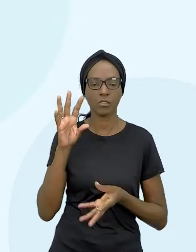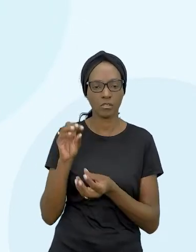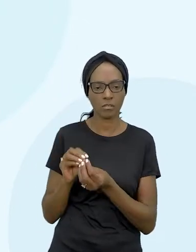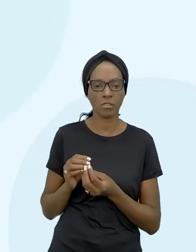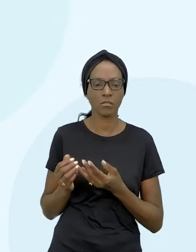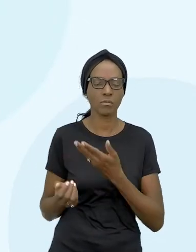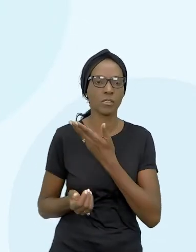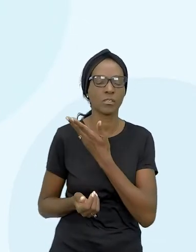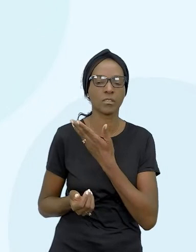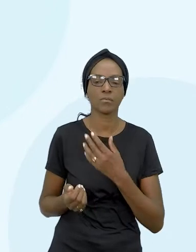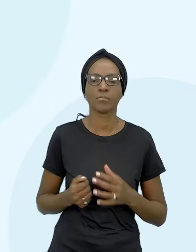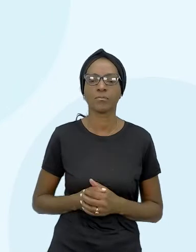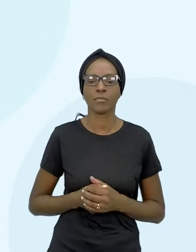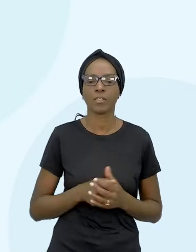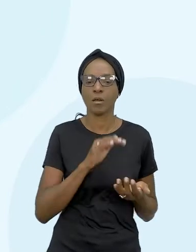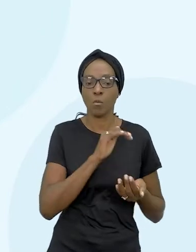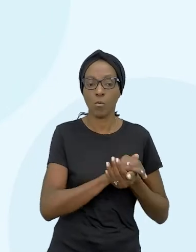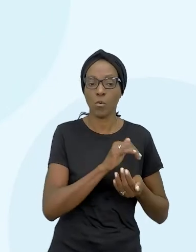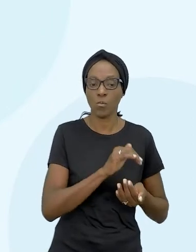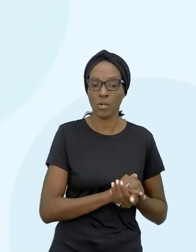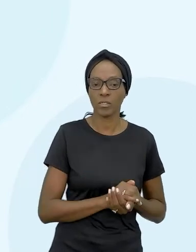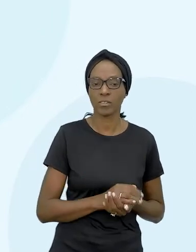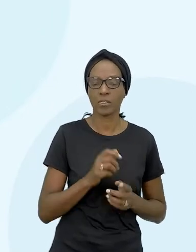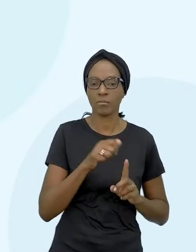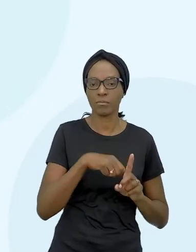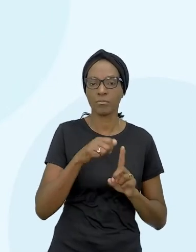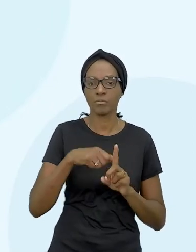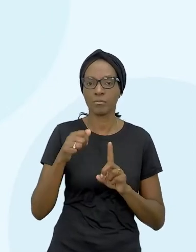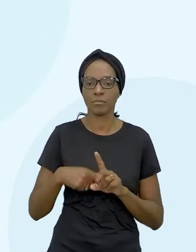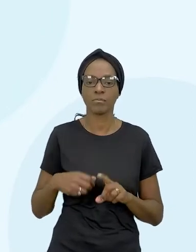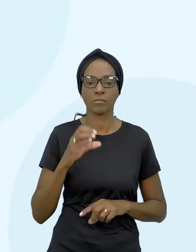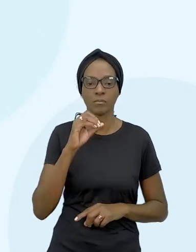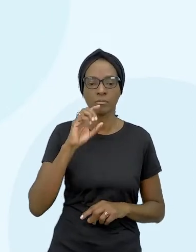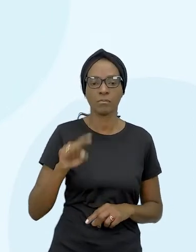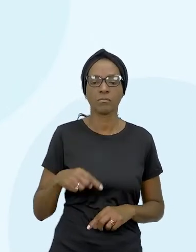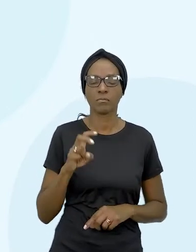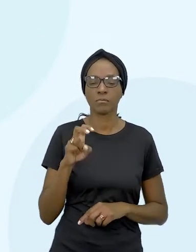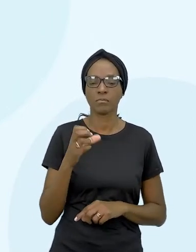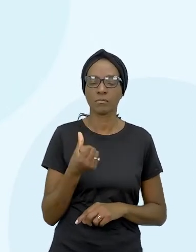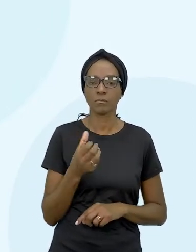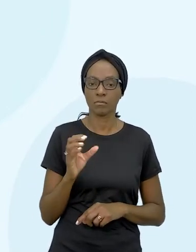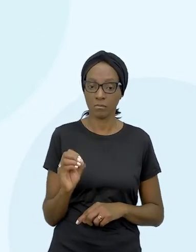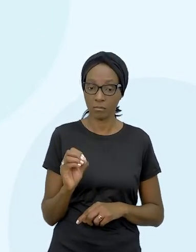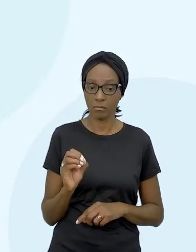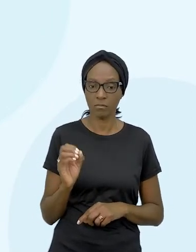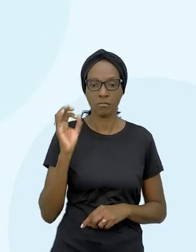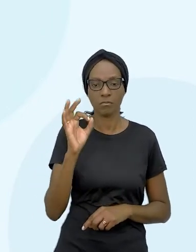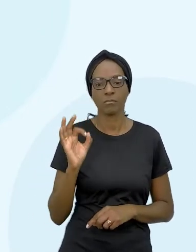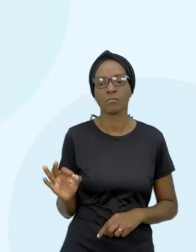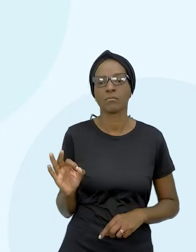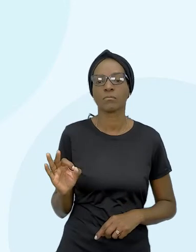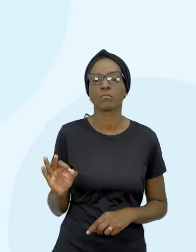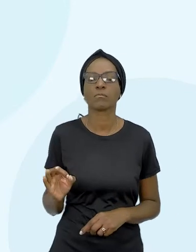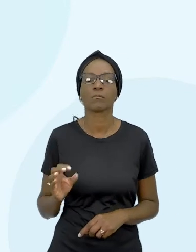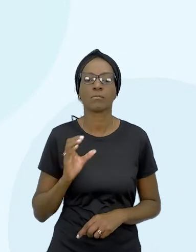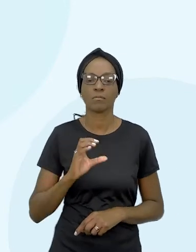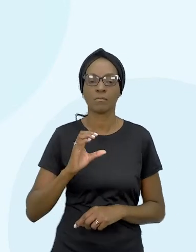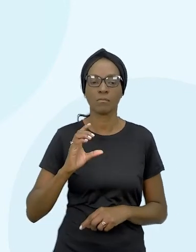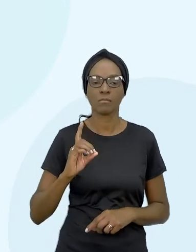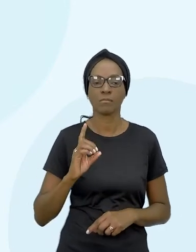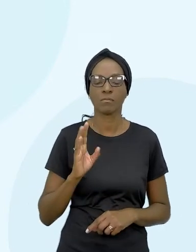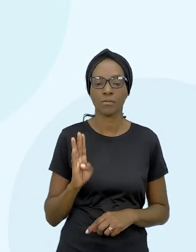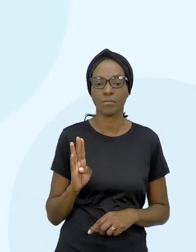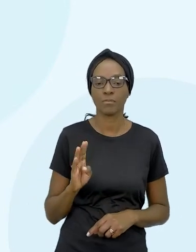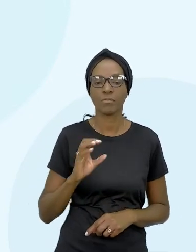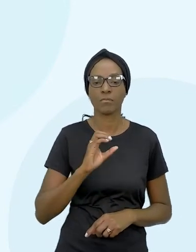a gente tem a poupança com rendimento mensal de 0,560% e o CDB com rendimento